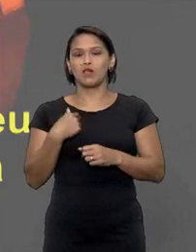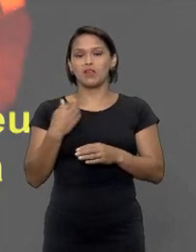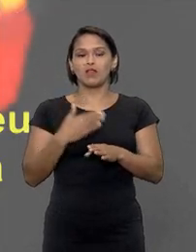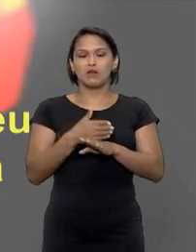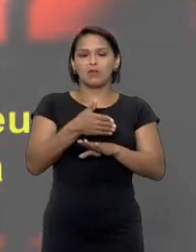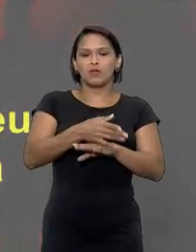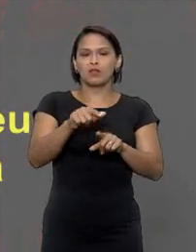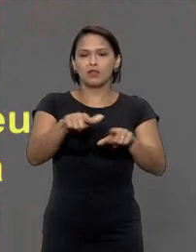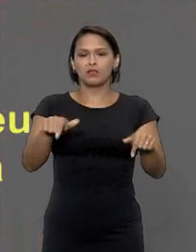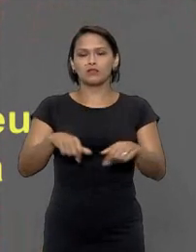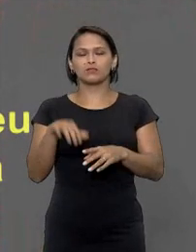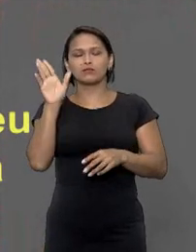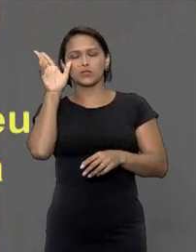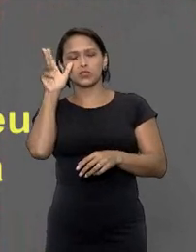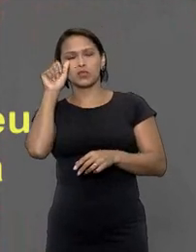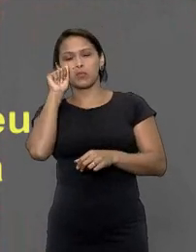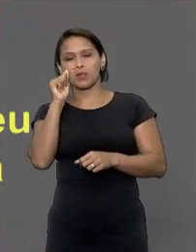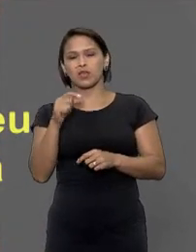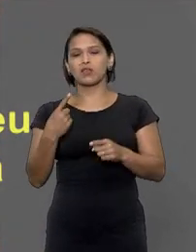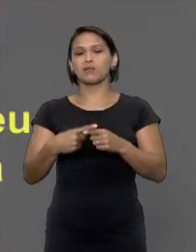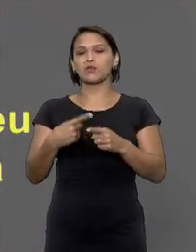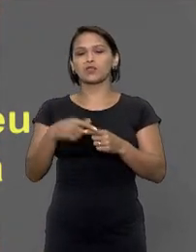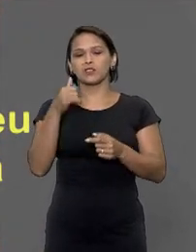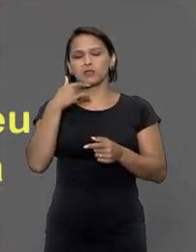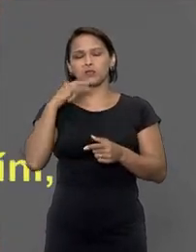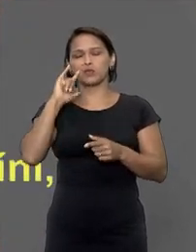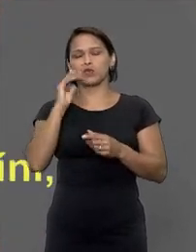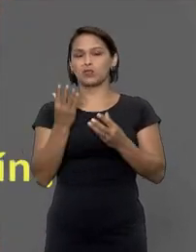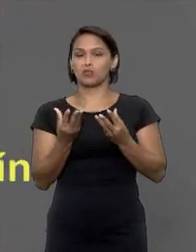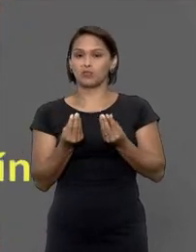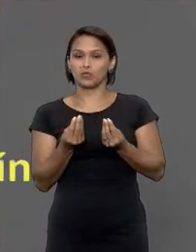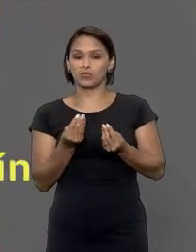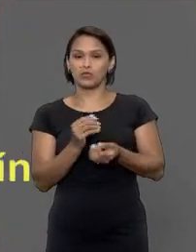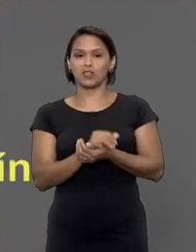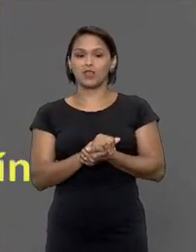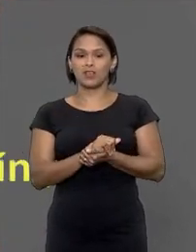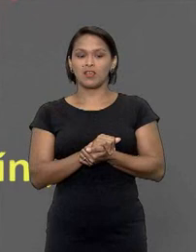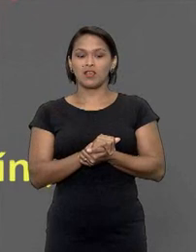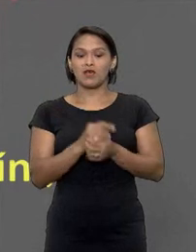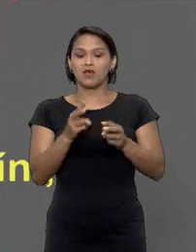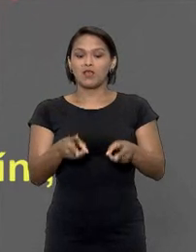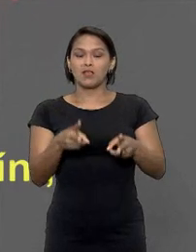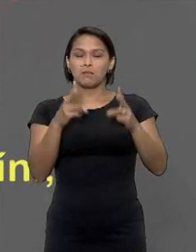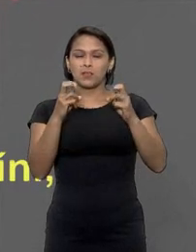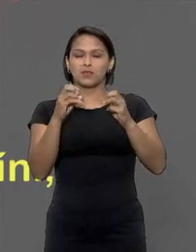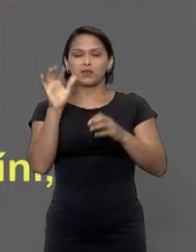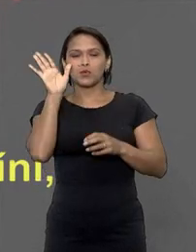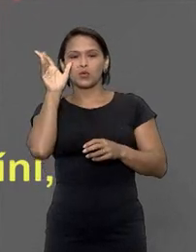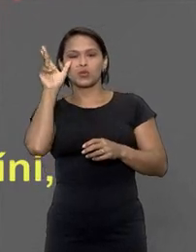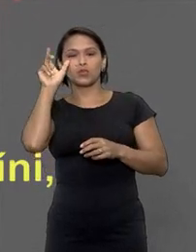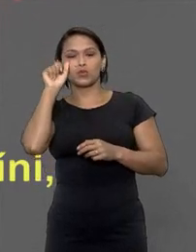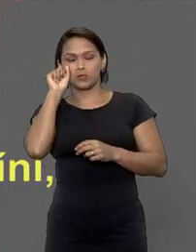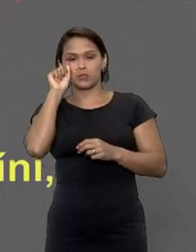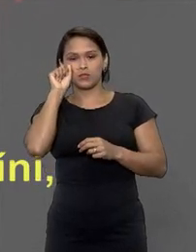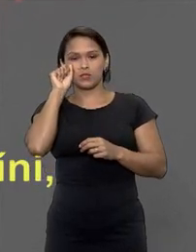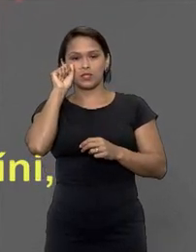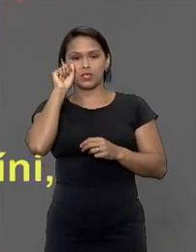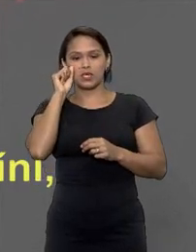eu dormi porque eu tinha ingerido muita bebida alcoólica e ele se aproveitou do fato que eu apaguei literalmente